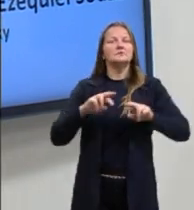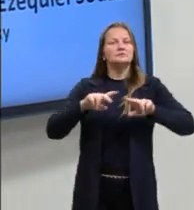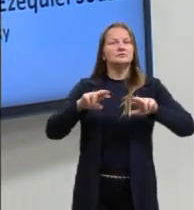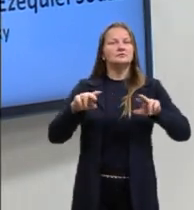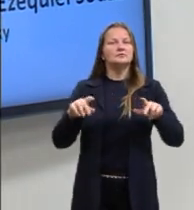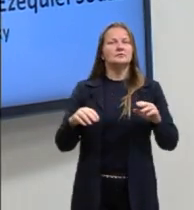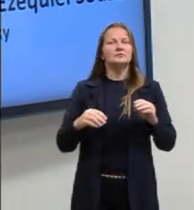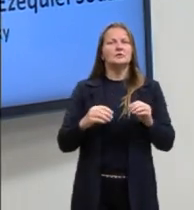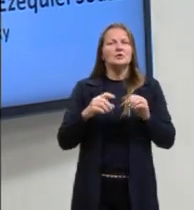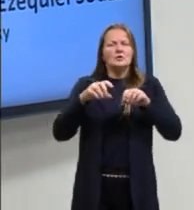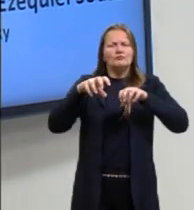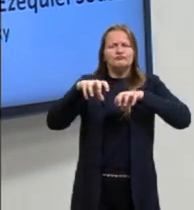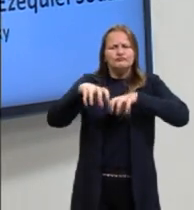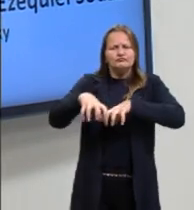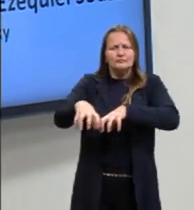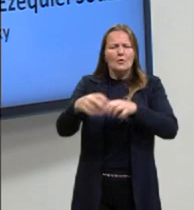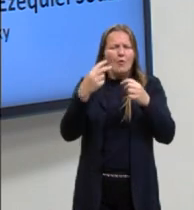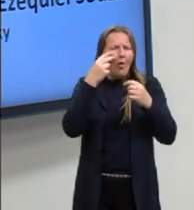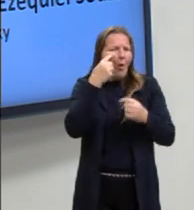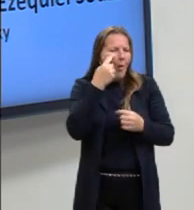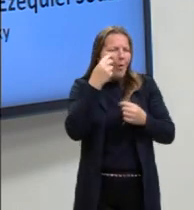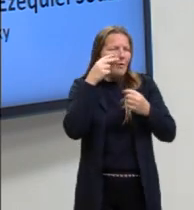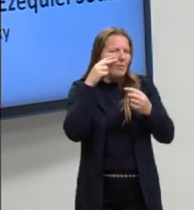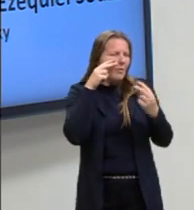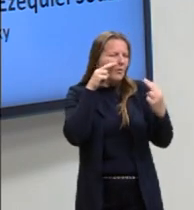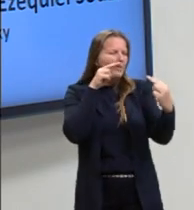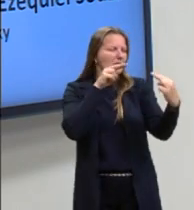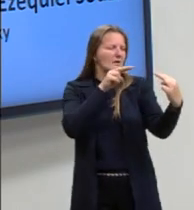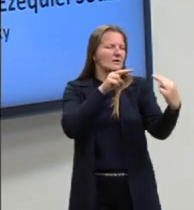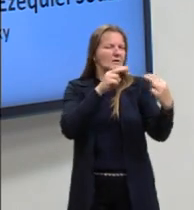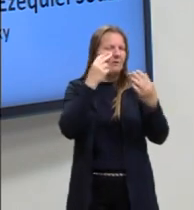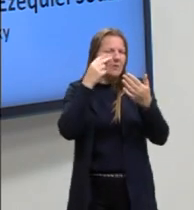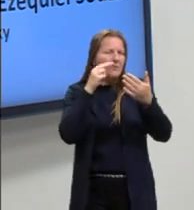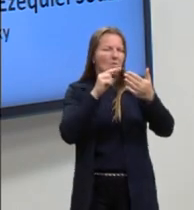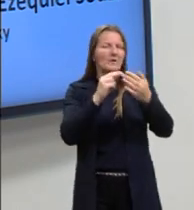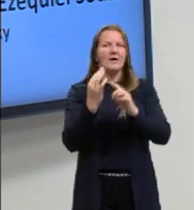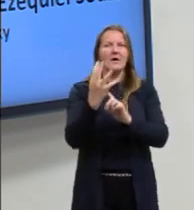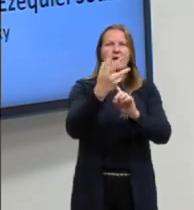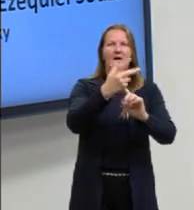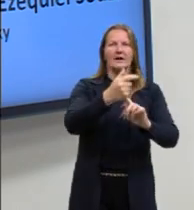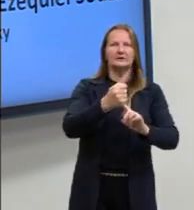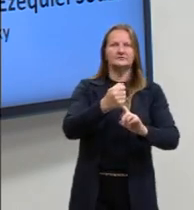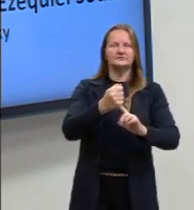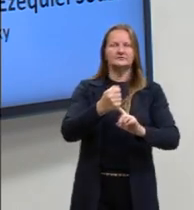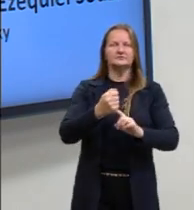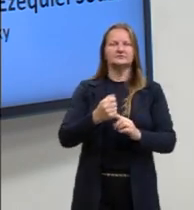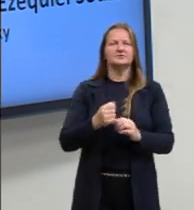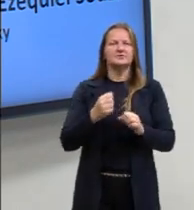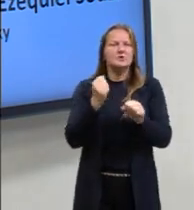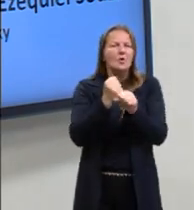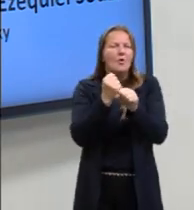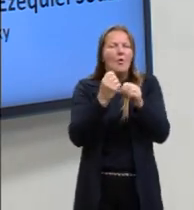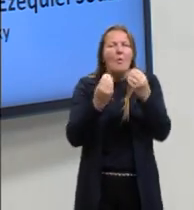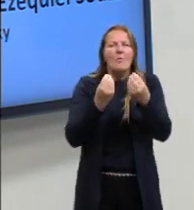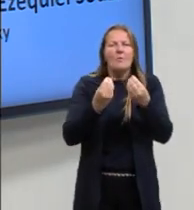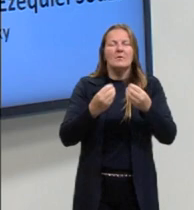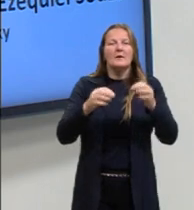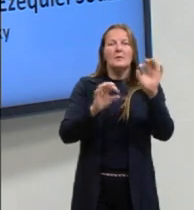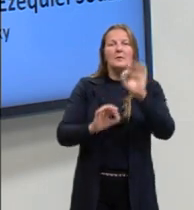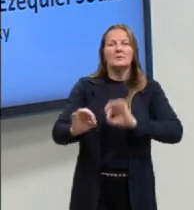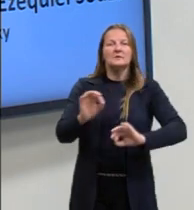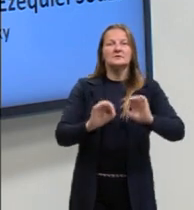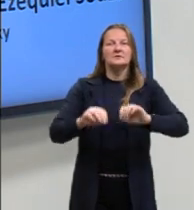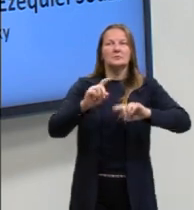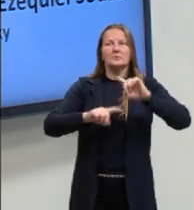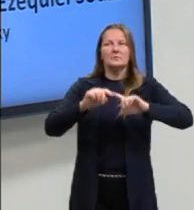descolonizar o nosso olhar quando nós falamos de arte, quando nós falamos de obra de arte, né? E aí nós preparamos este